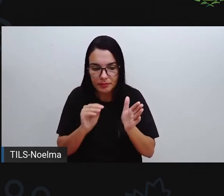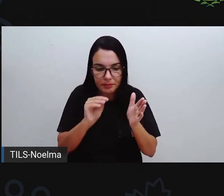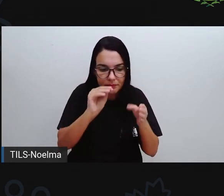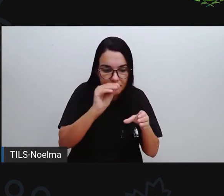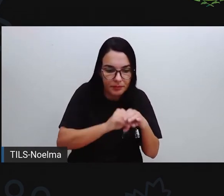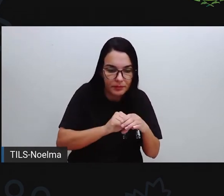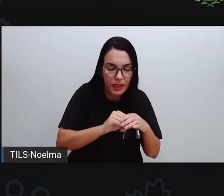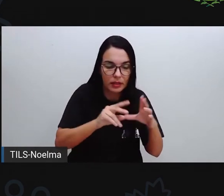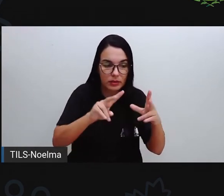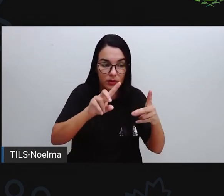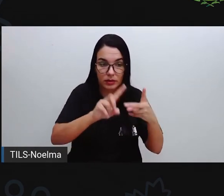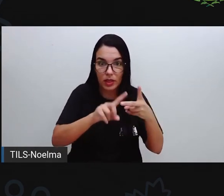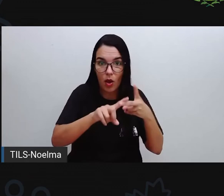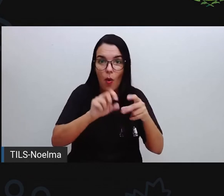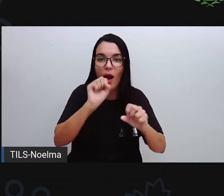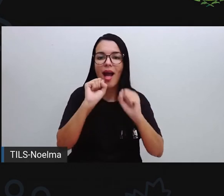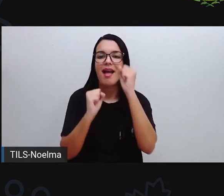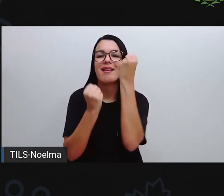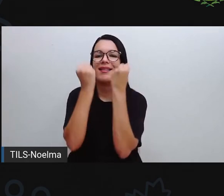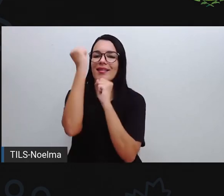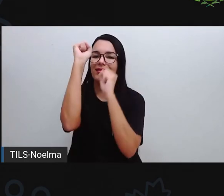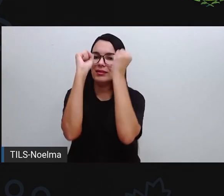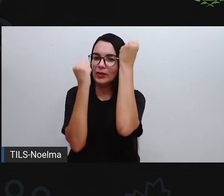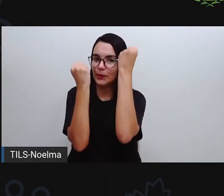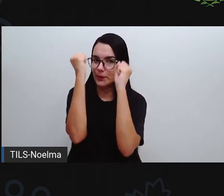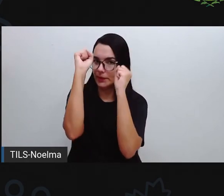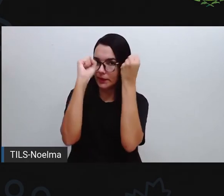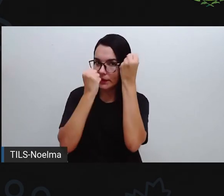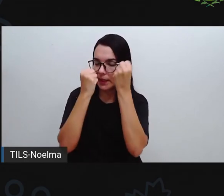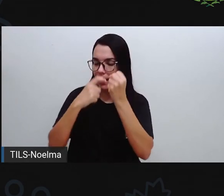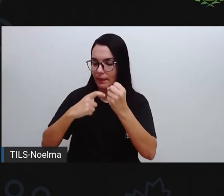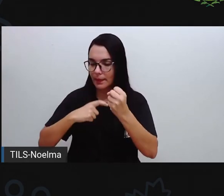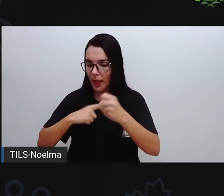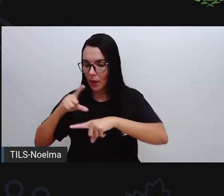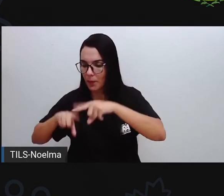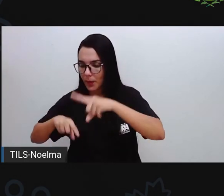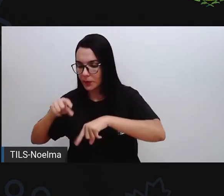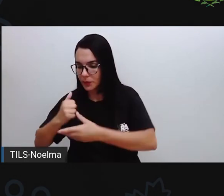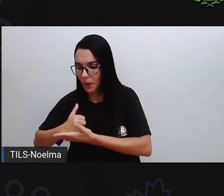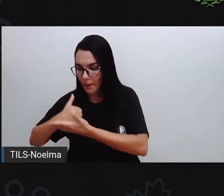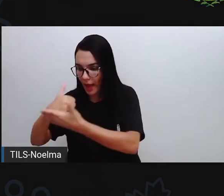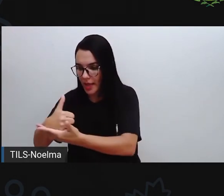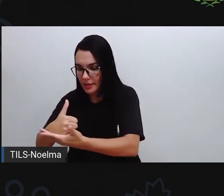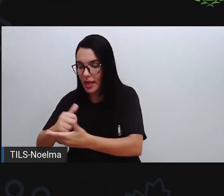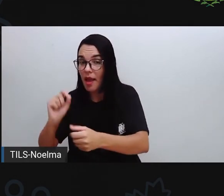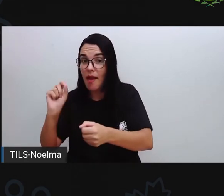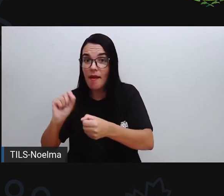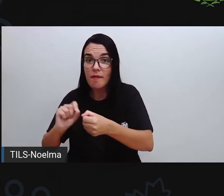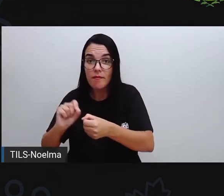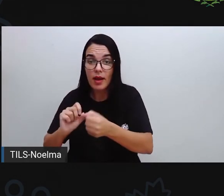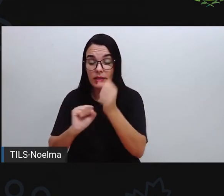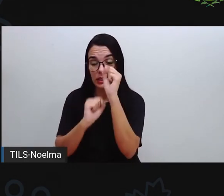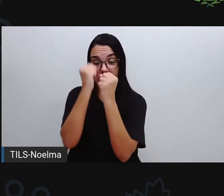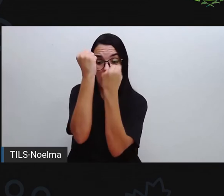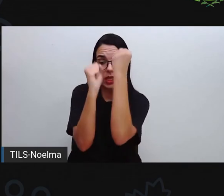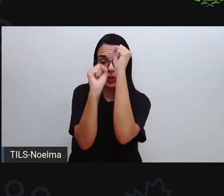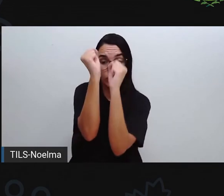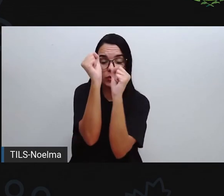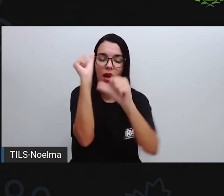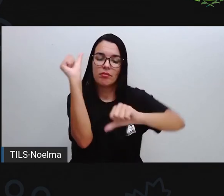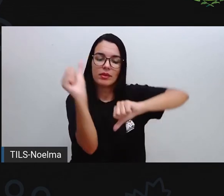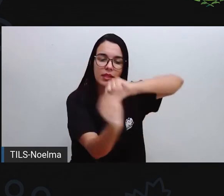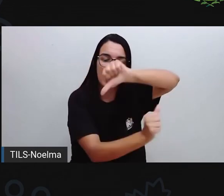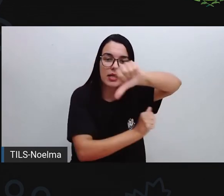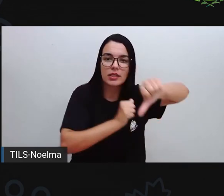transformação através de quê? Da indústria, né? Ou pode ser também através do artesanato,